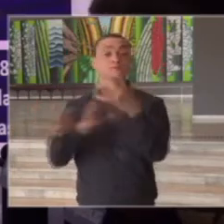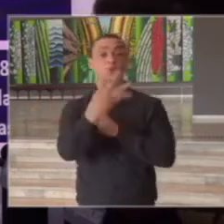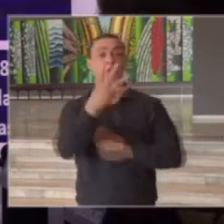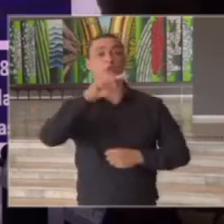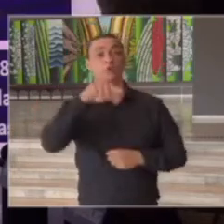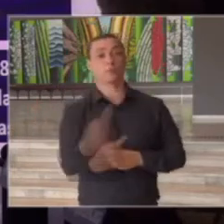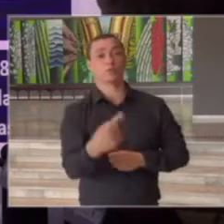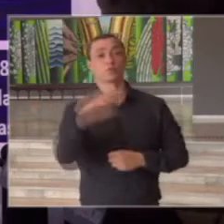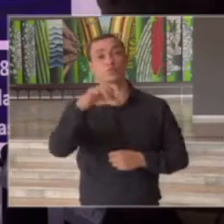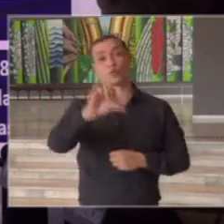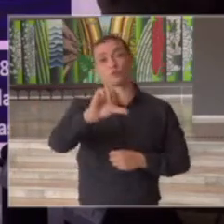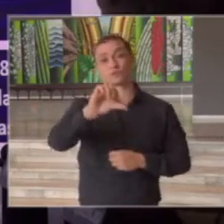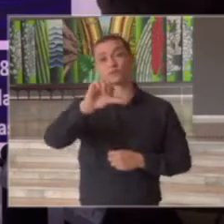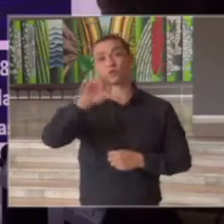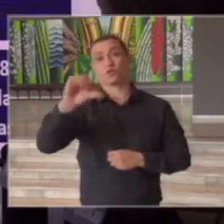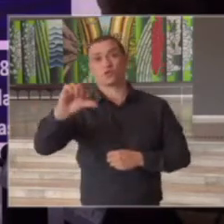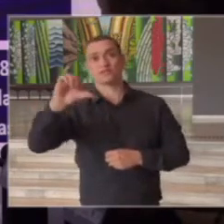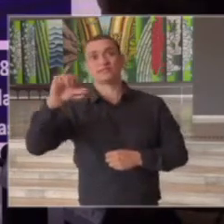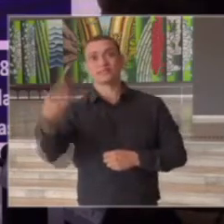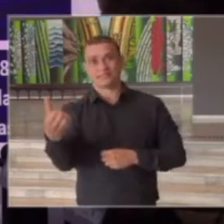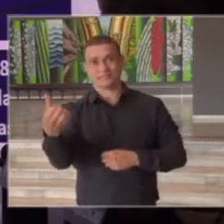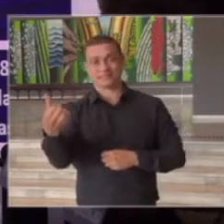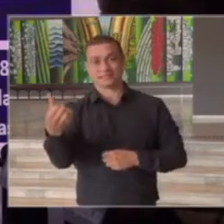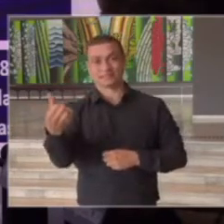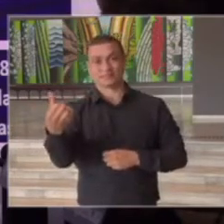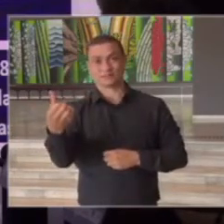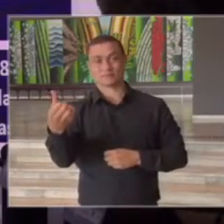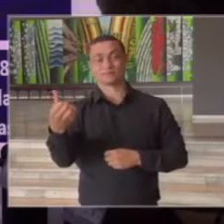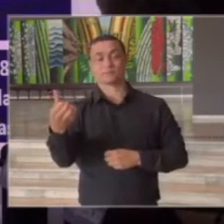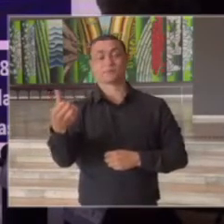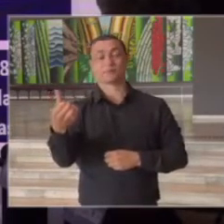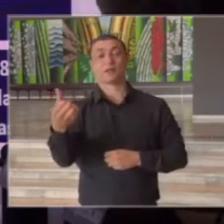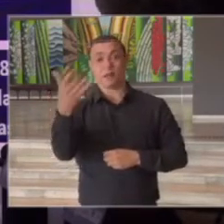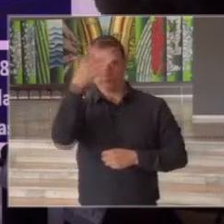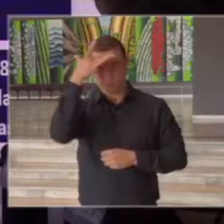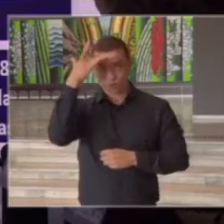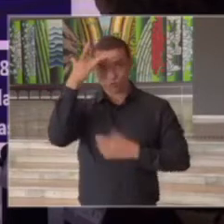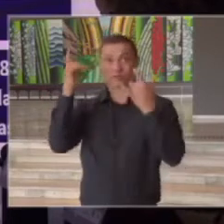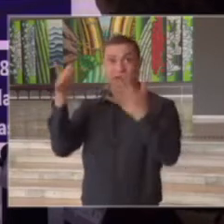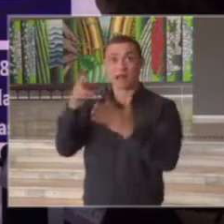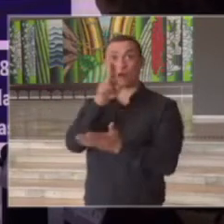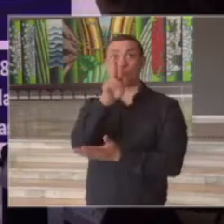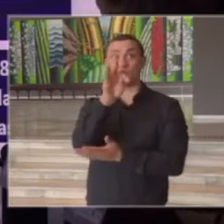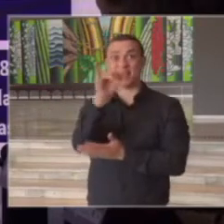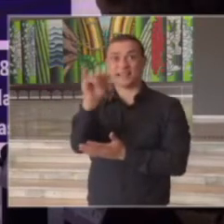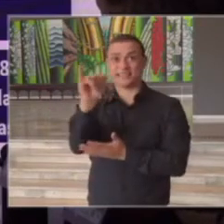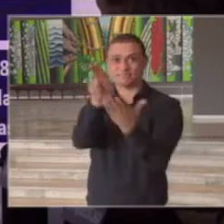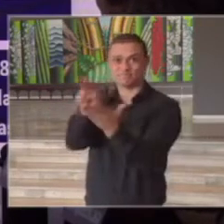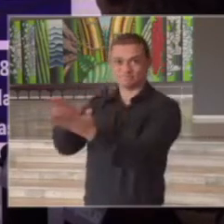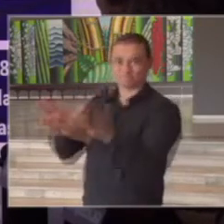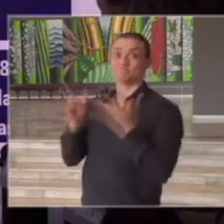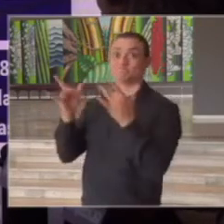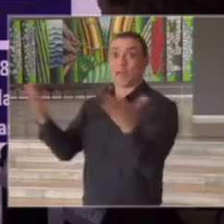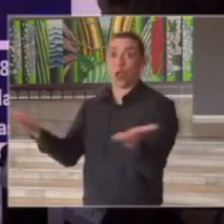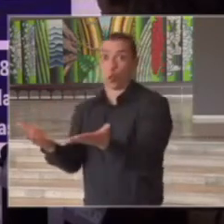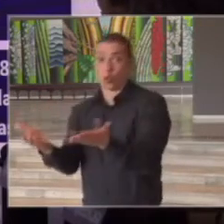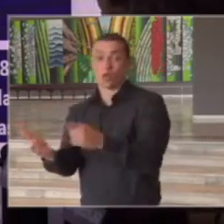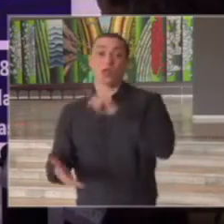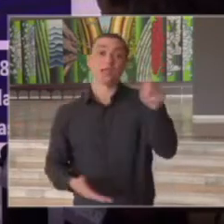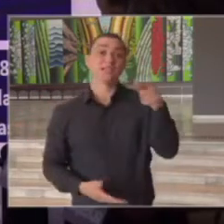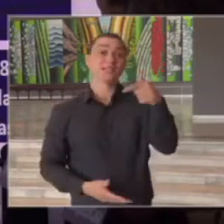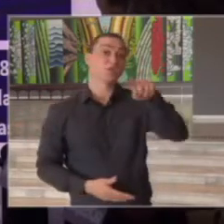.996 pacientes internados em regime de UTI e 7